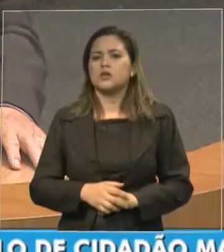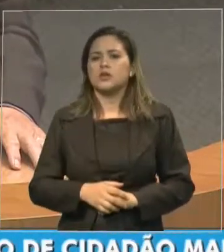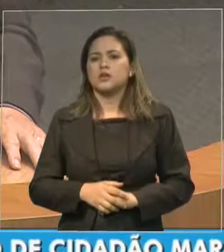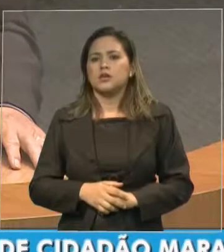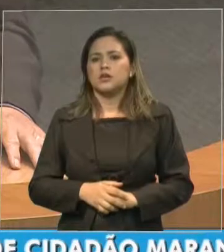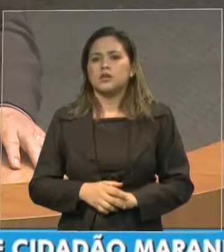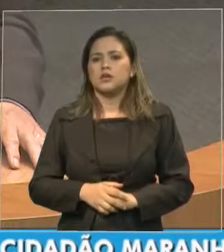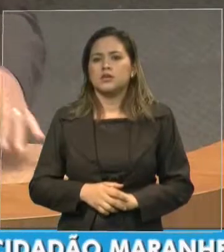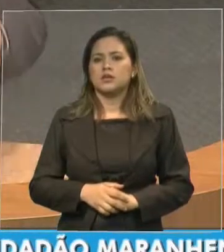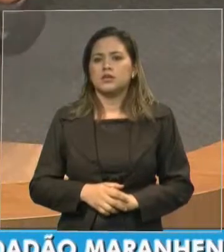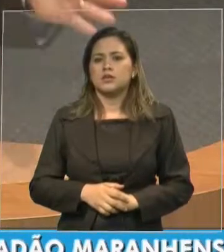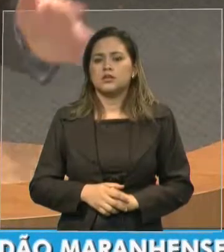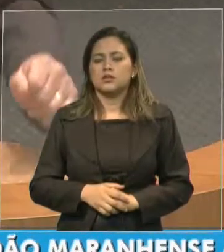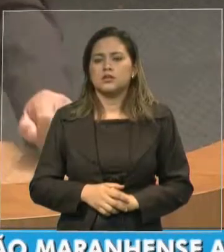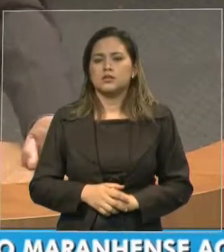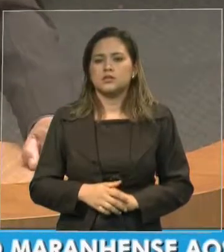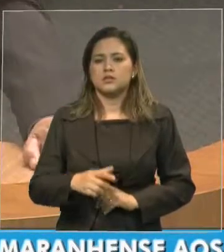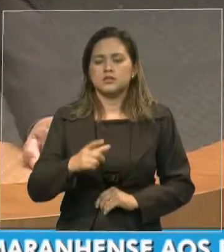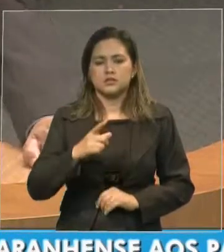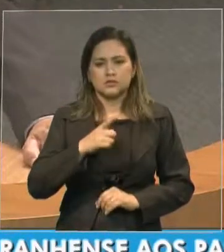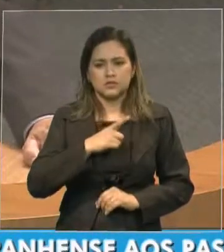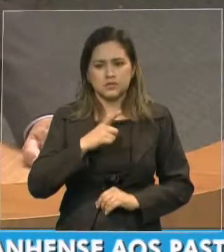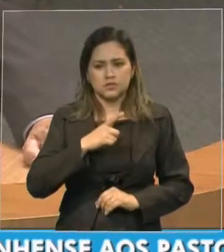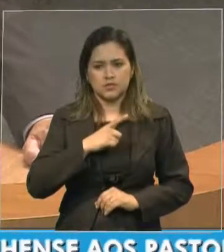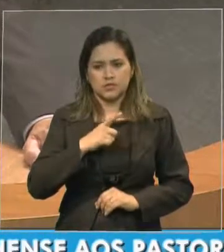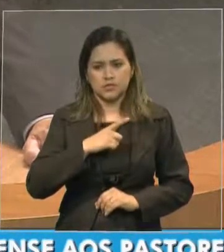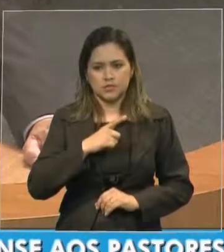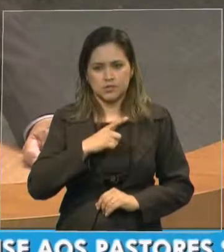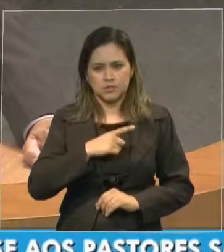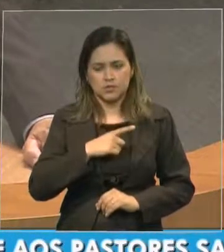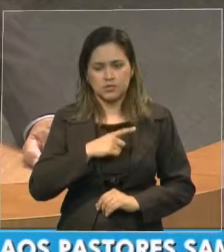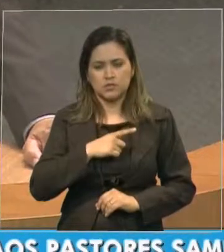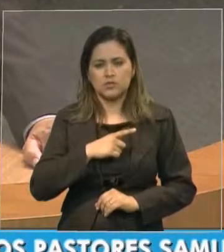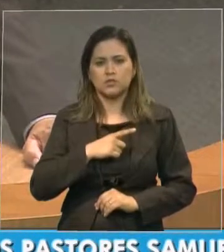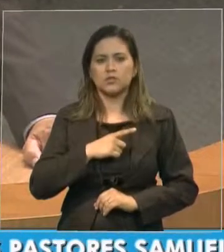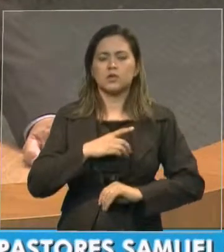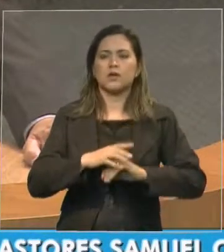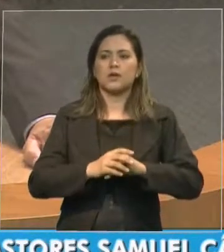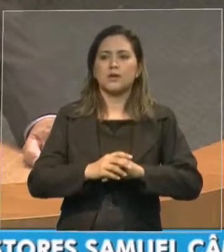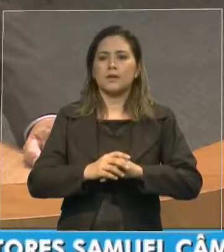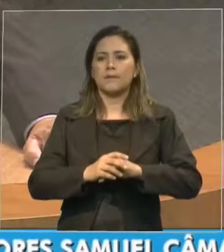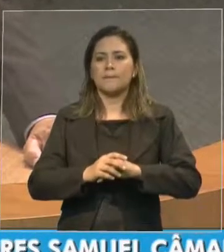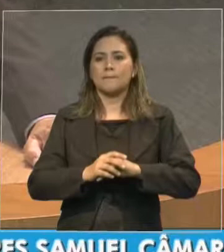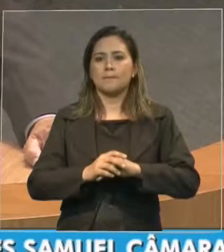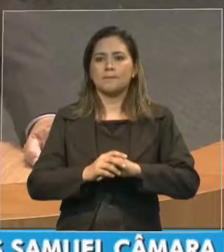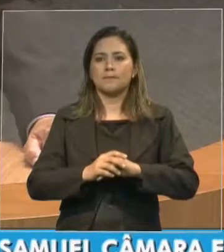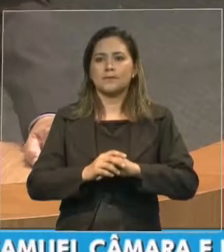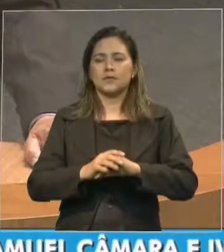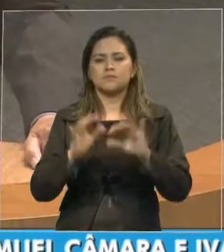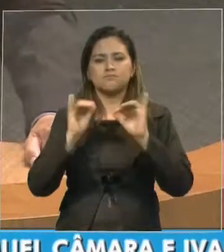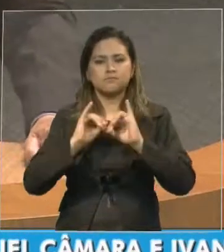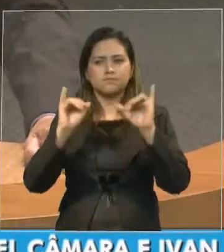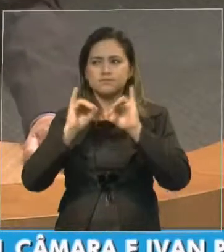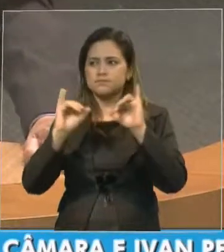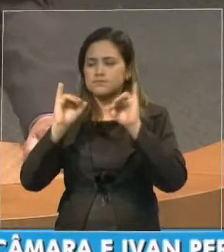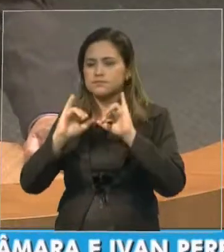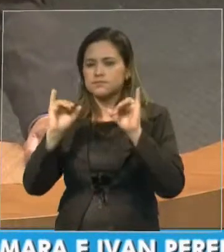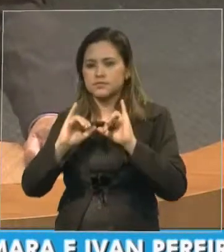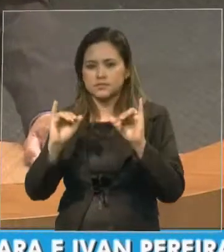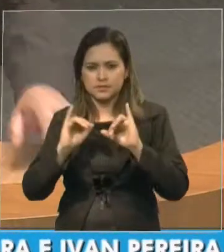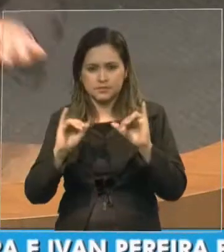grande cruzada e ele foi para a cruzada e quando chega naquela cruzada era